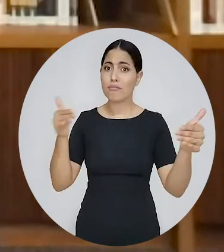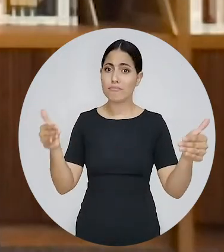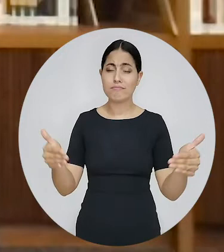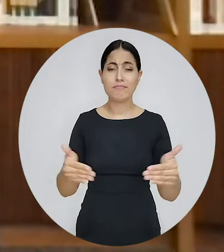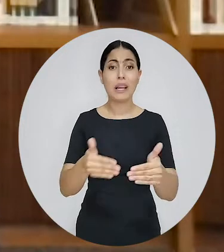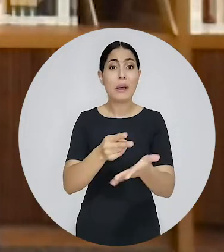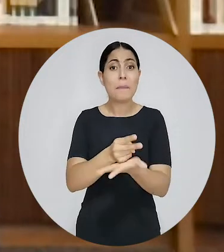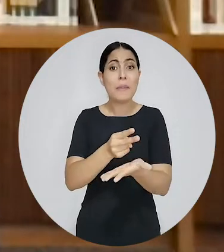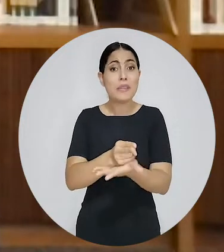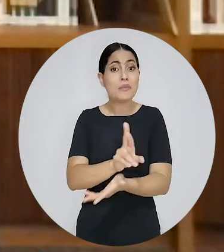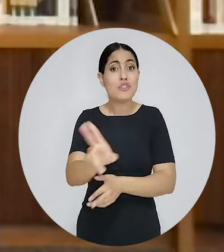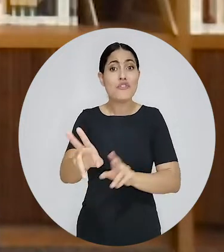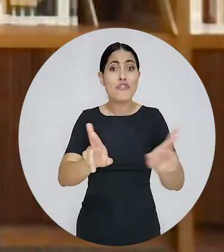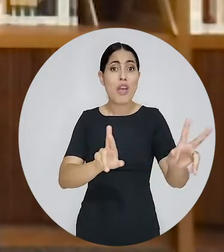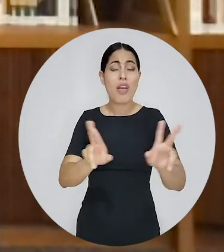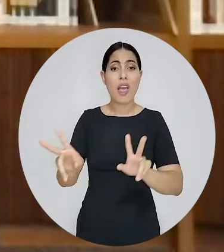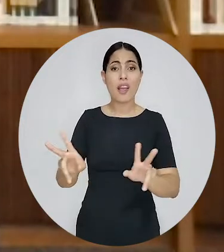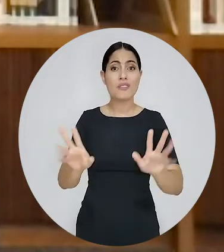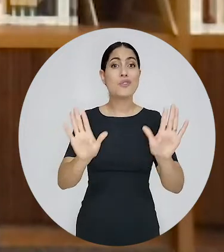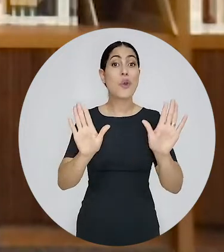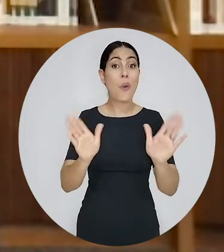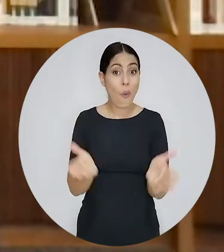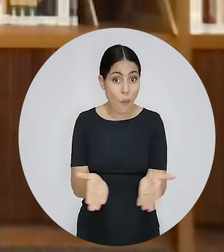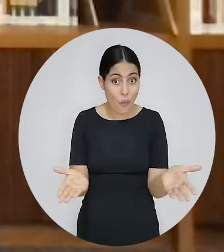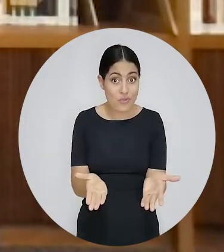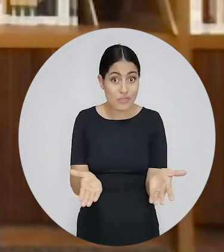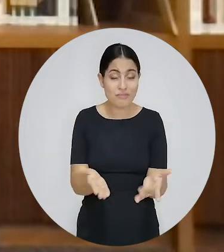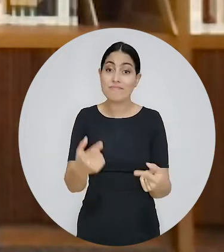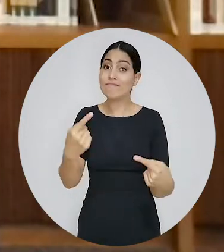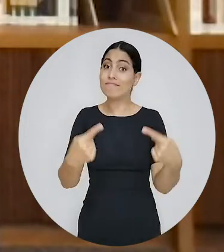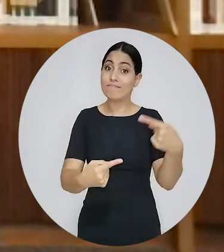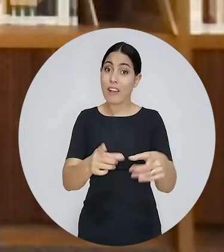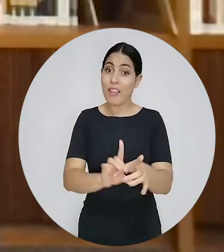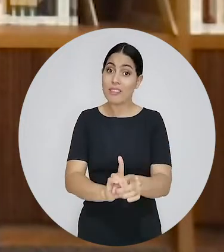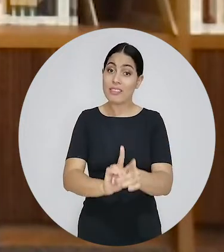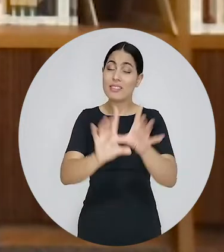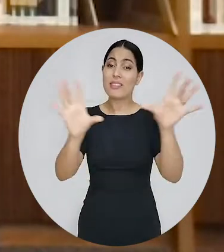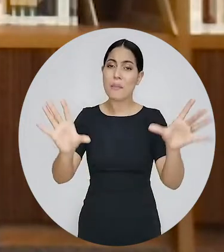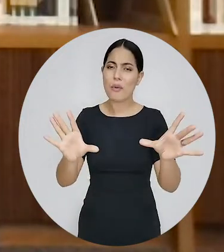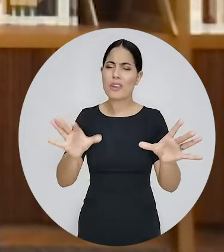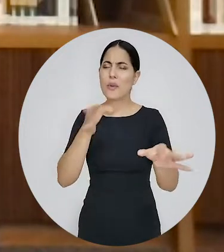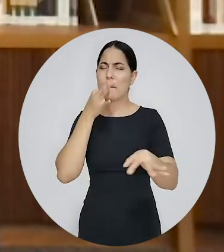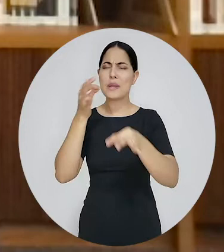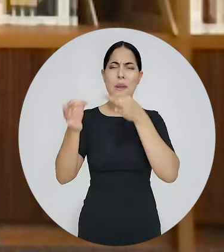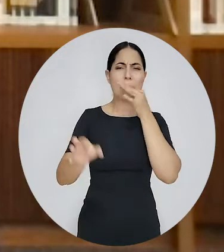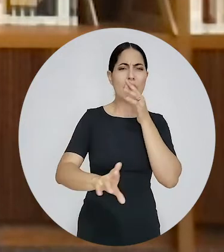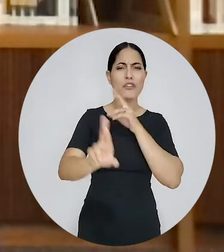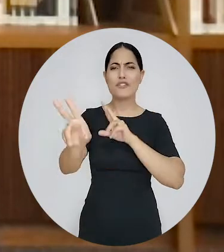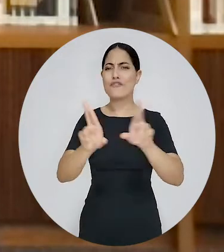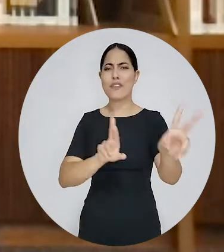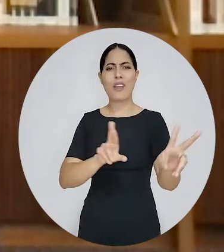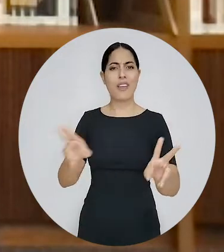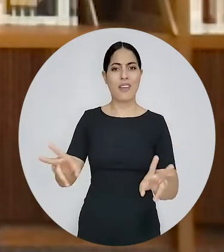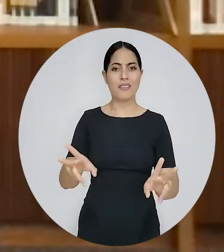na divergência. A vida democrática hoje é feita de um debate público permanente entre pessoas livres e